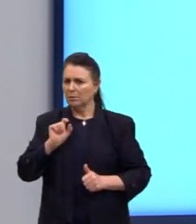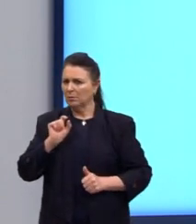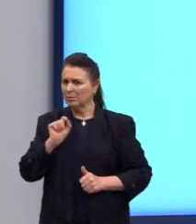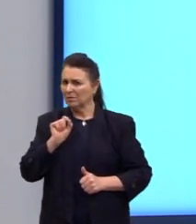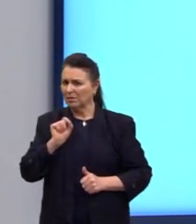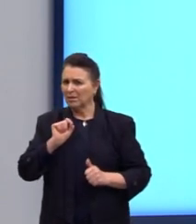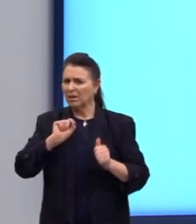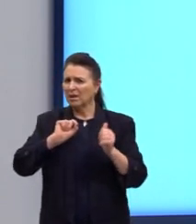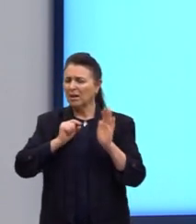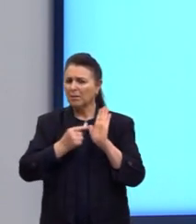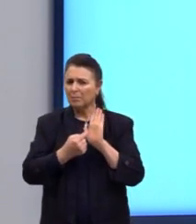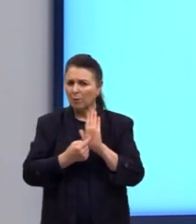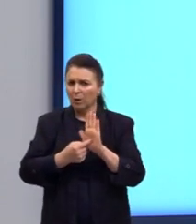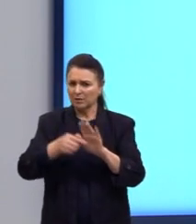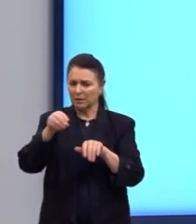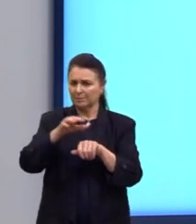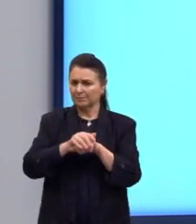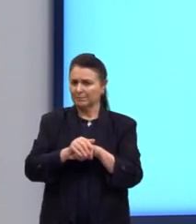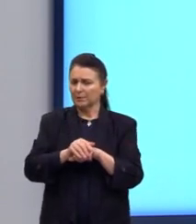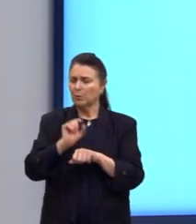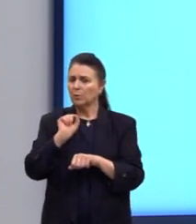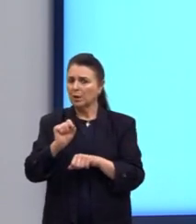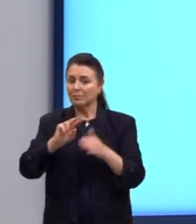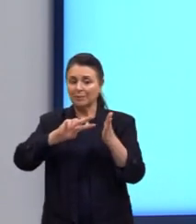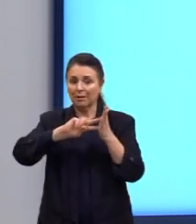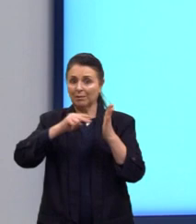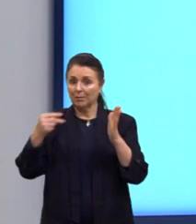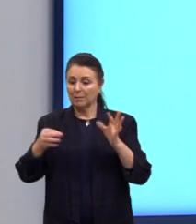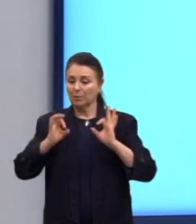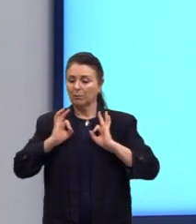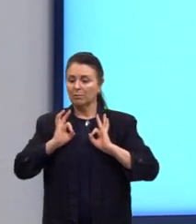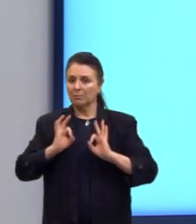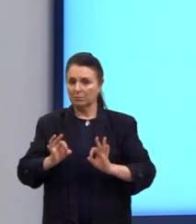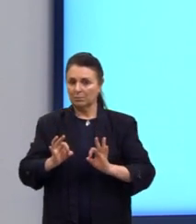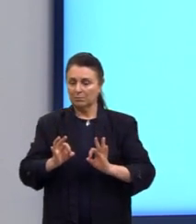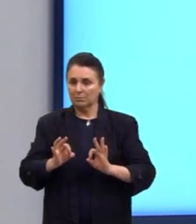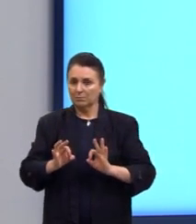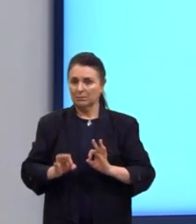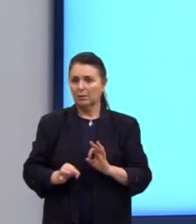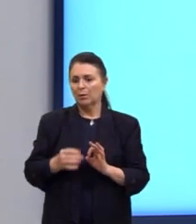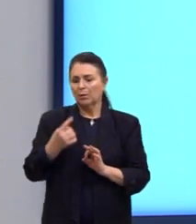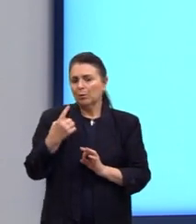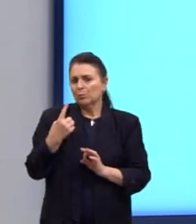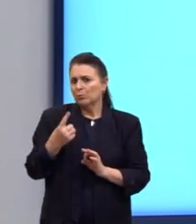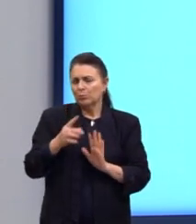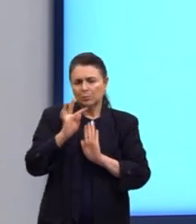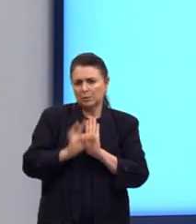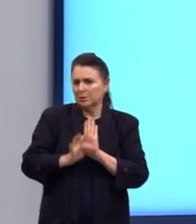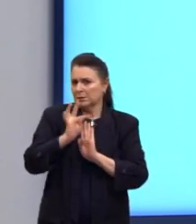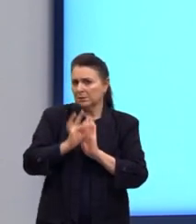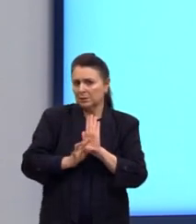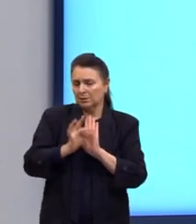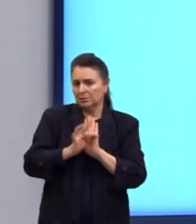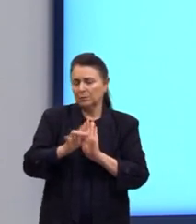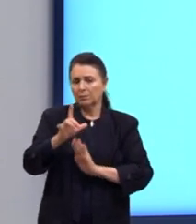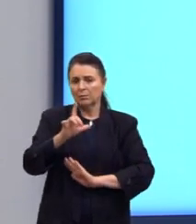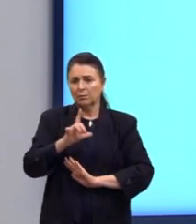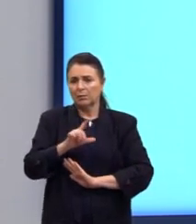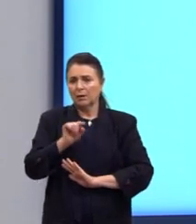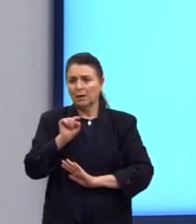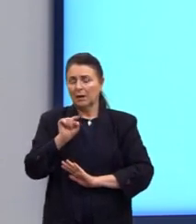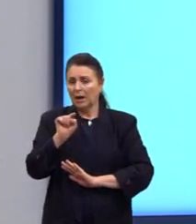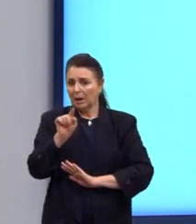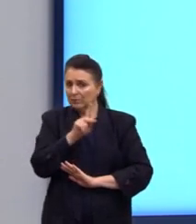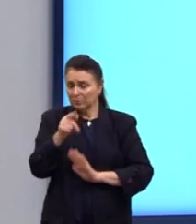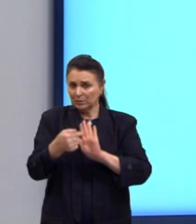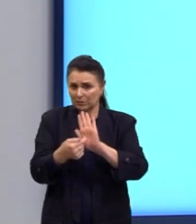nos indica? Ela nos indica a interpretação correta de um determinado texto, né? Então, aqui,